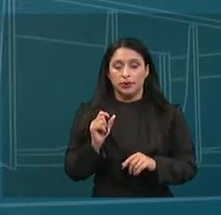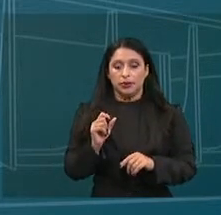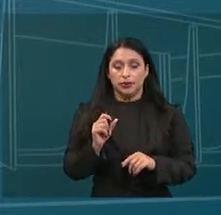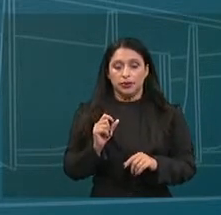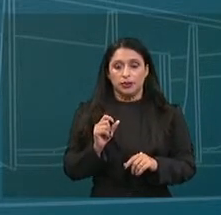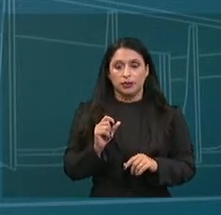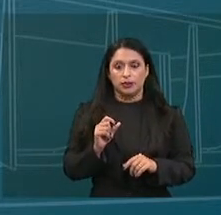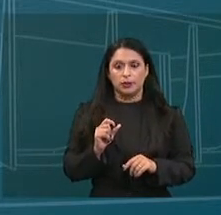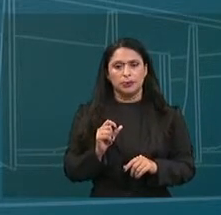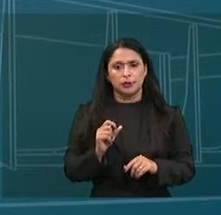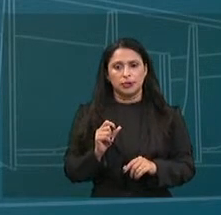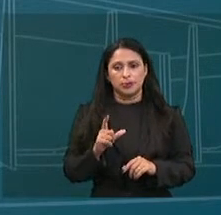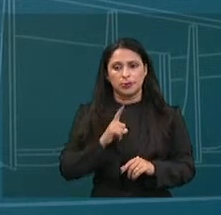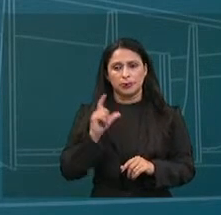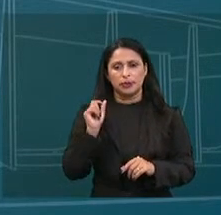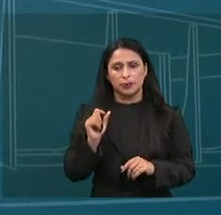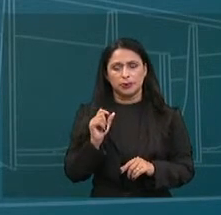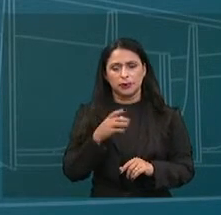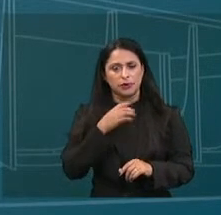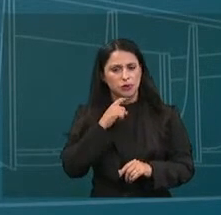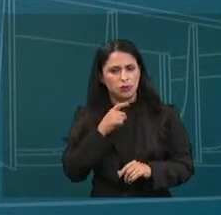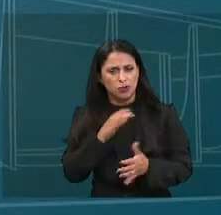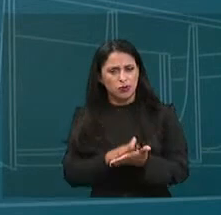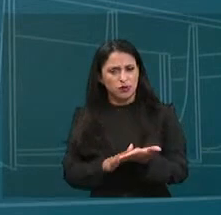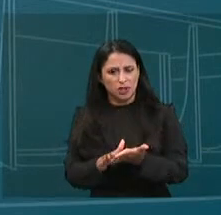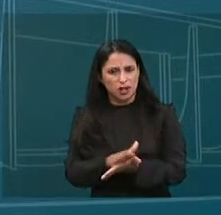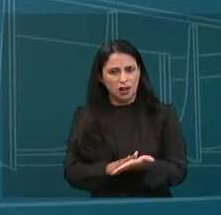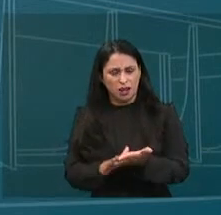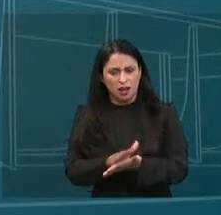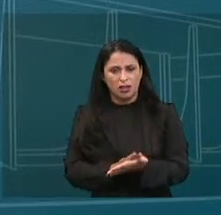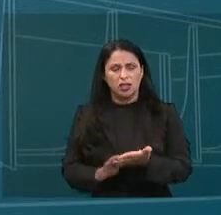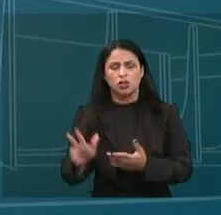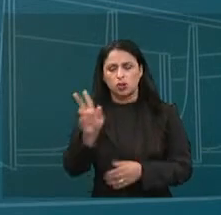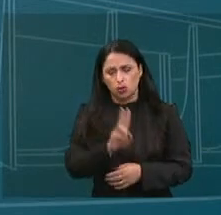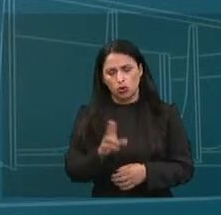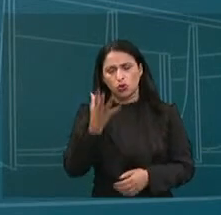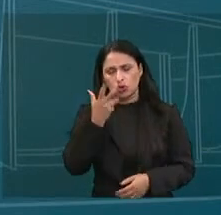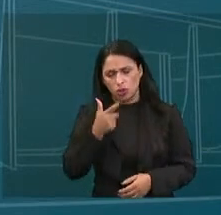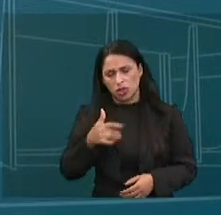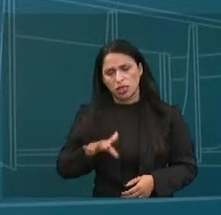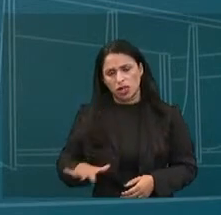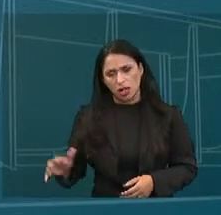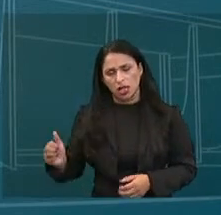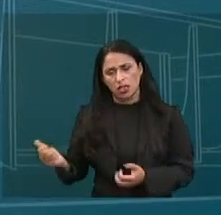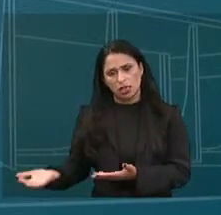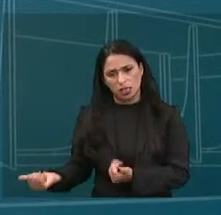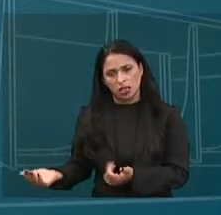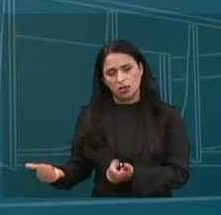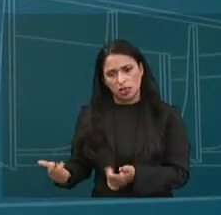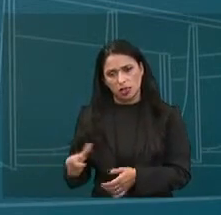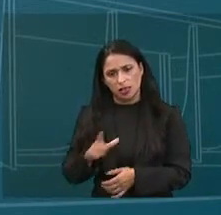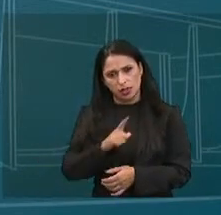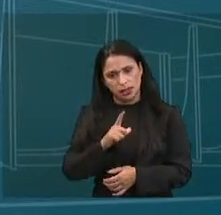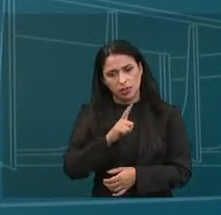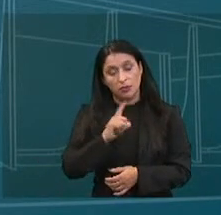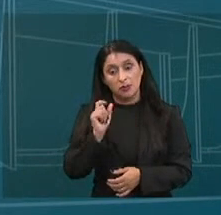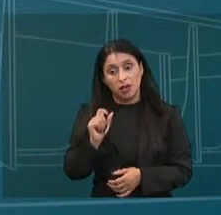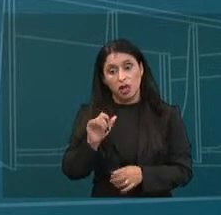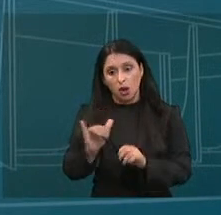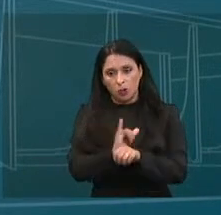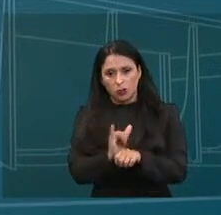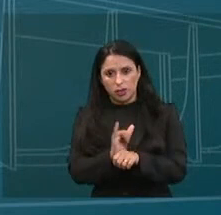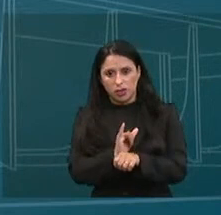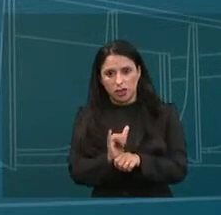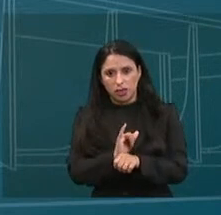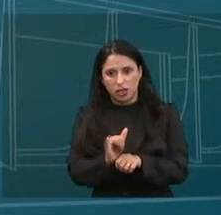Não há dúvidas de que a utilização cada vez mais massiva da internet por crianças e adolescentes é também fruto de uma estratégia